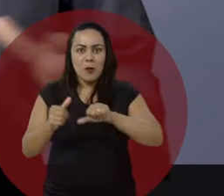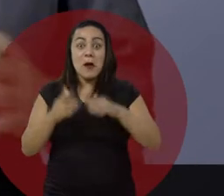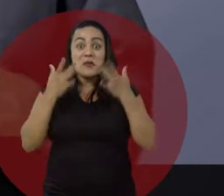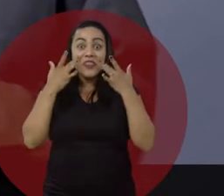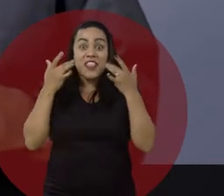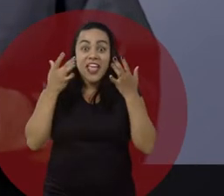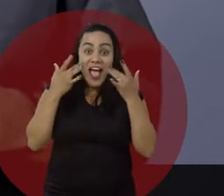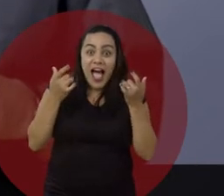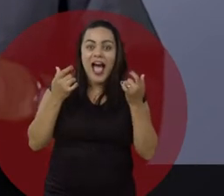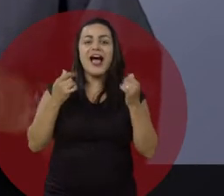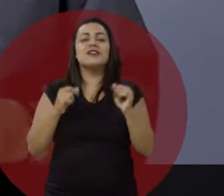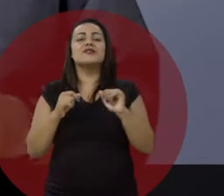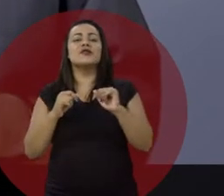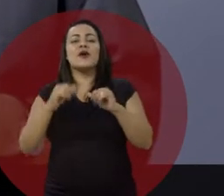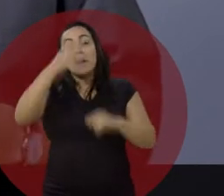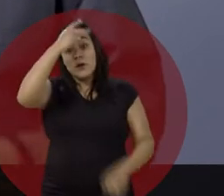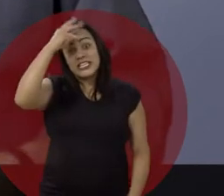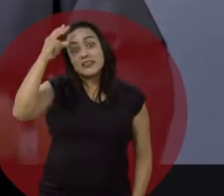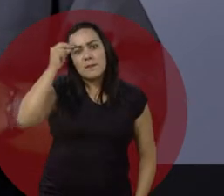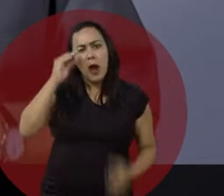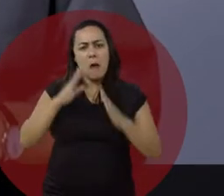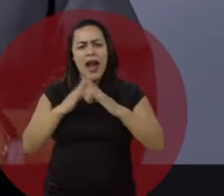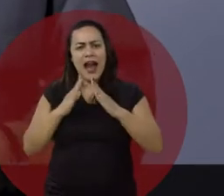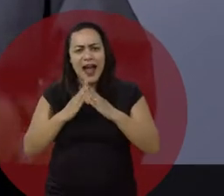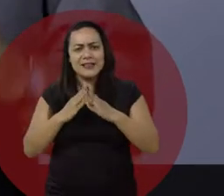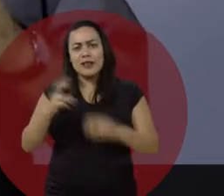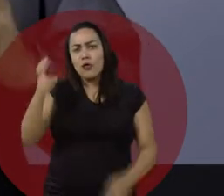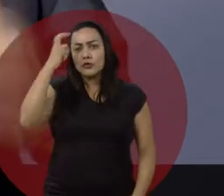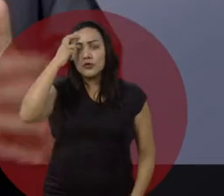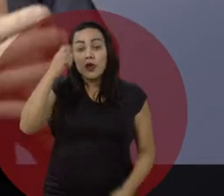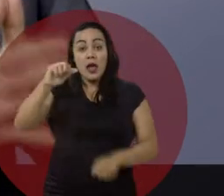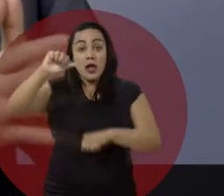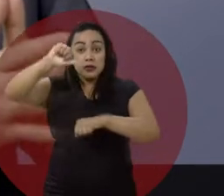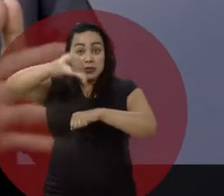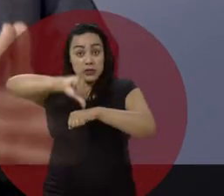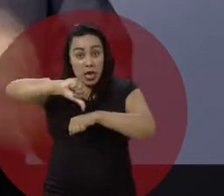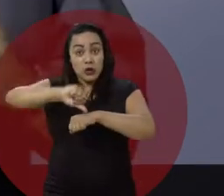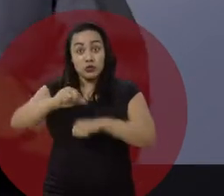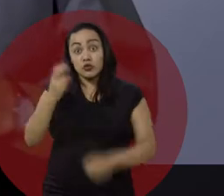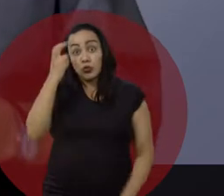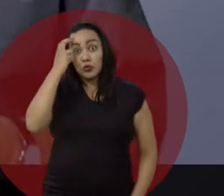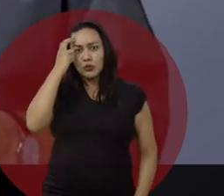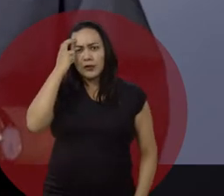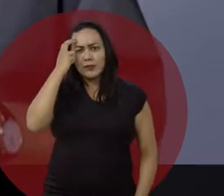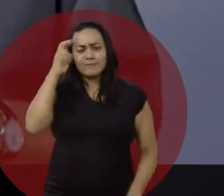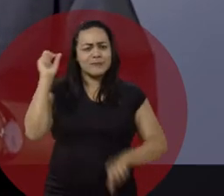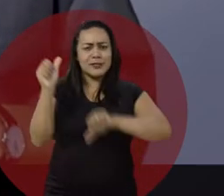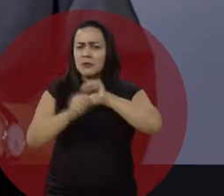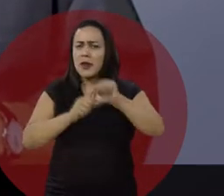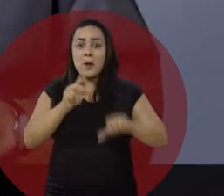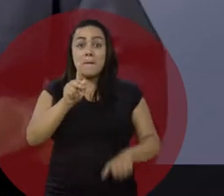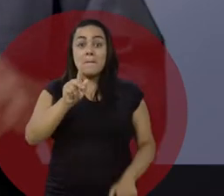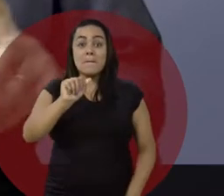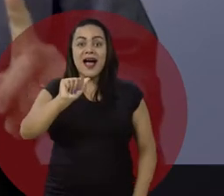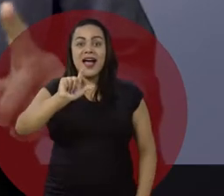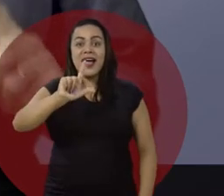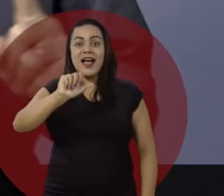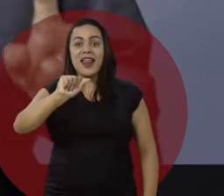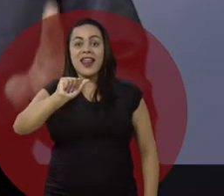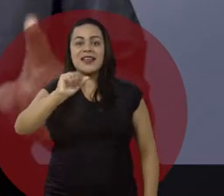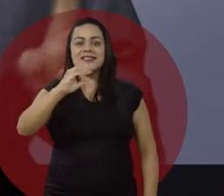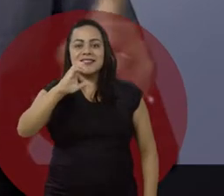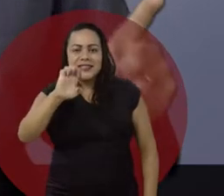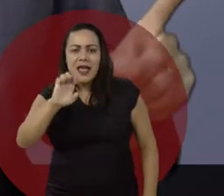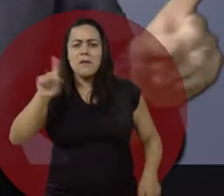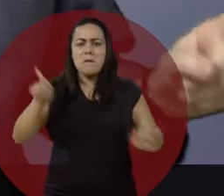programação, bem como a programação do teatro municipal, da Casa da Cultura e dos centros culturais. Tornaremos o Centro Cultural Palace uma escola